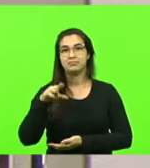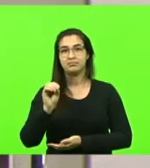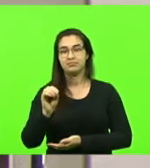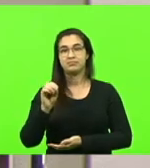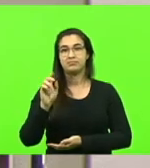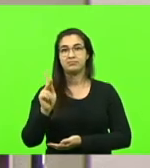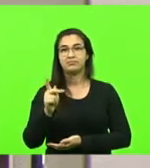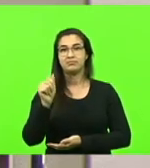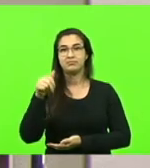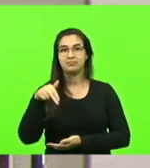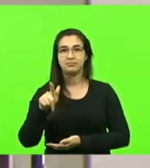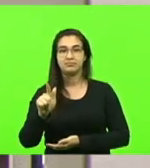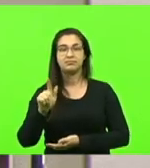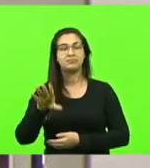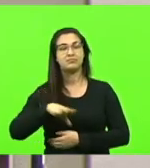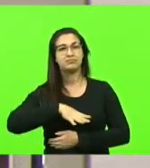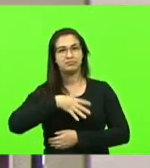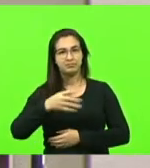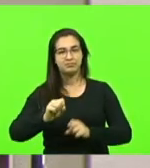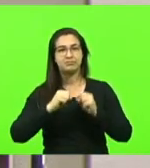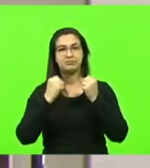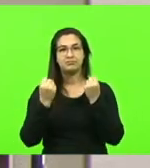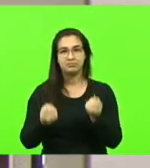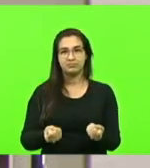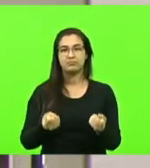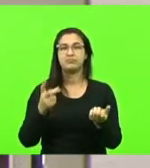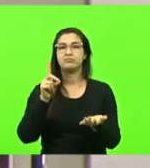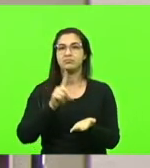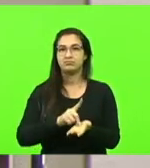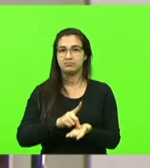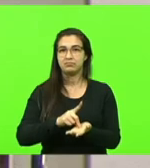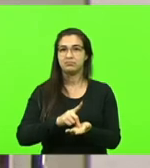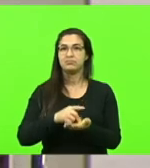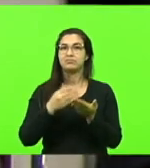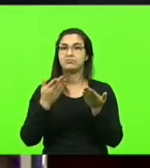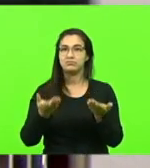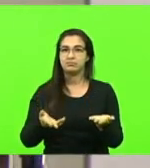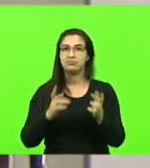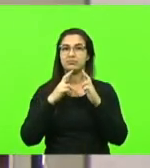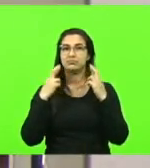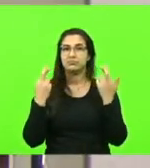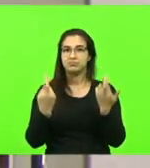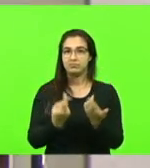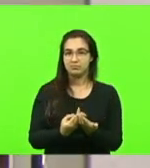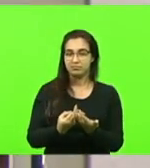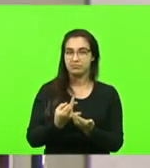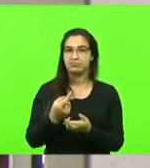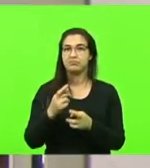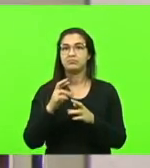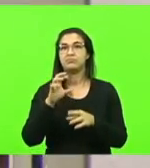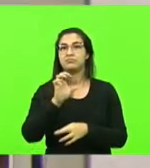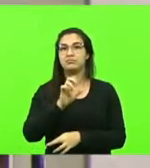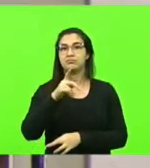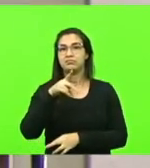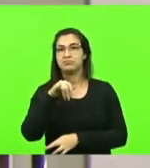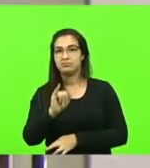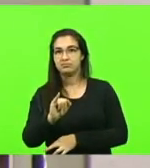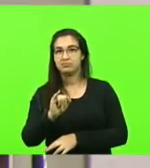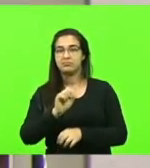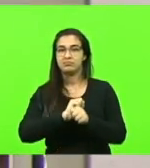a exposição da verdade a todo custo em sua oitiva. Na CPI da pandemia, em discussão.